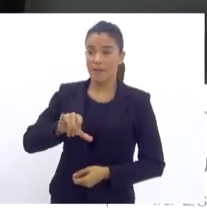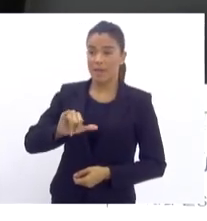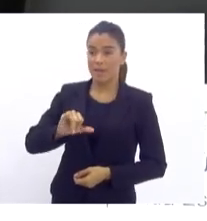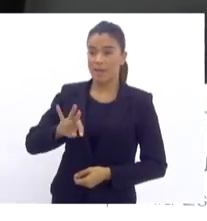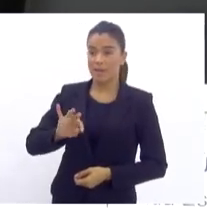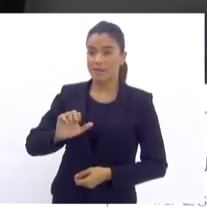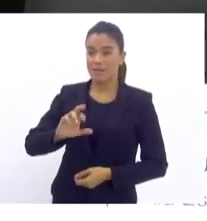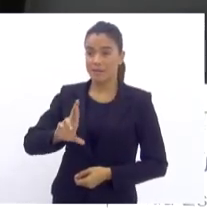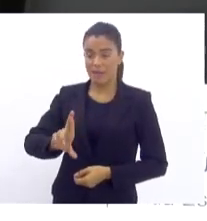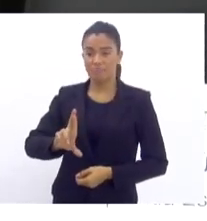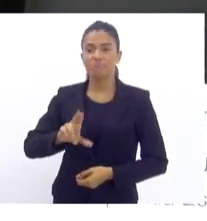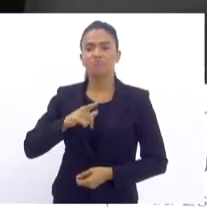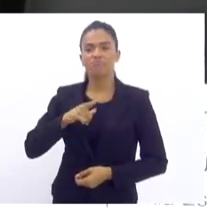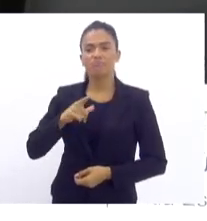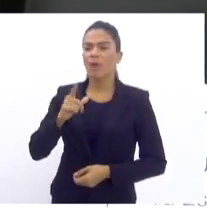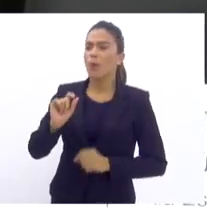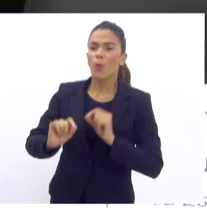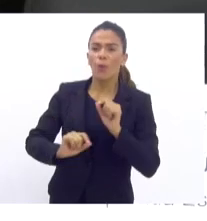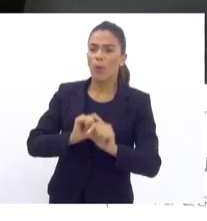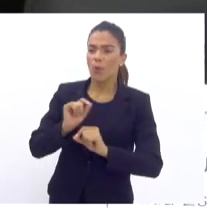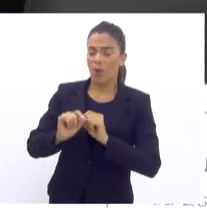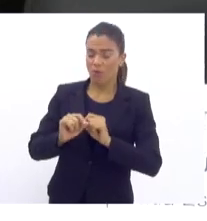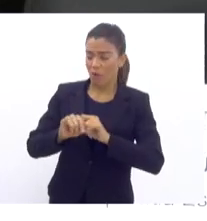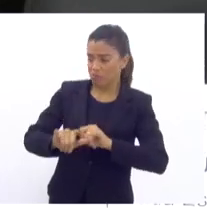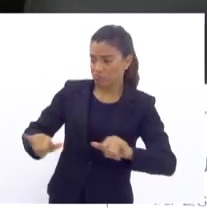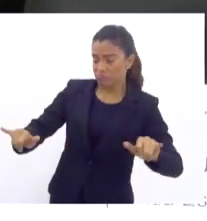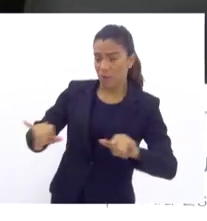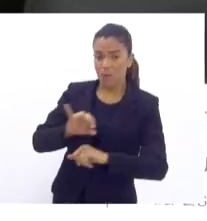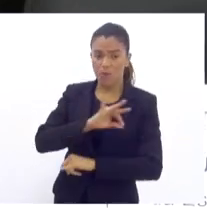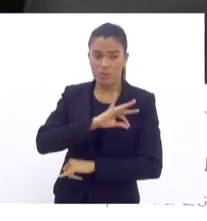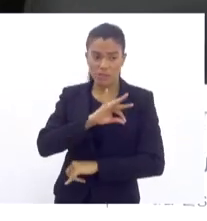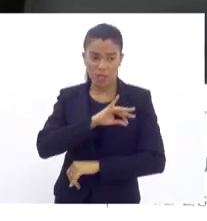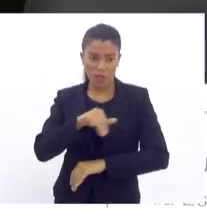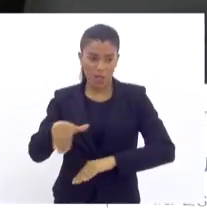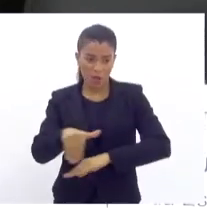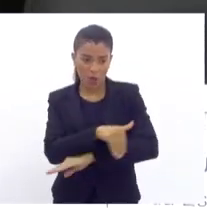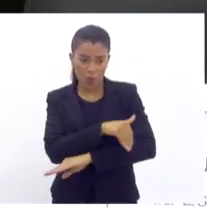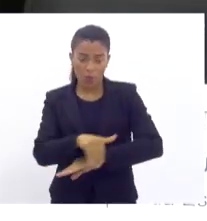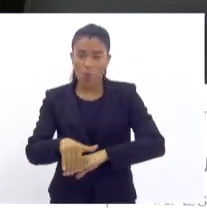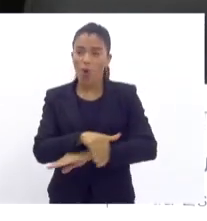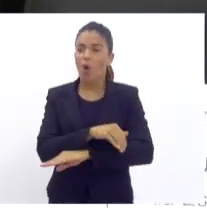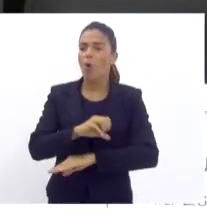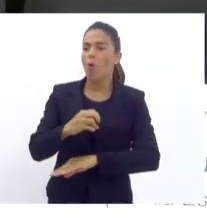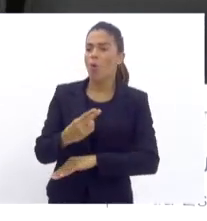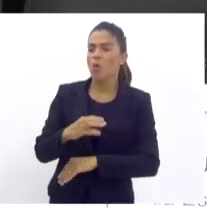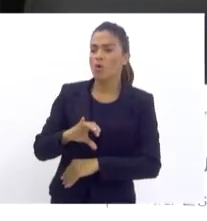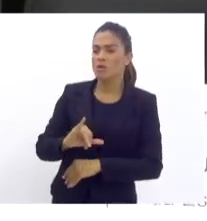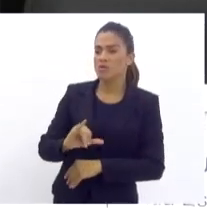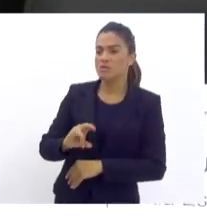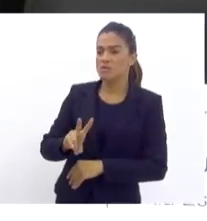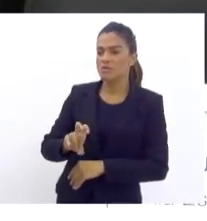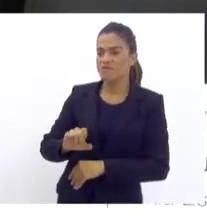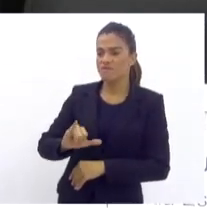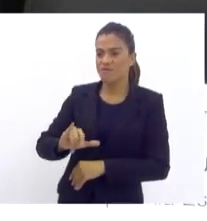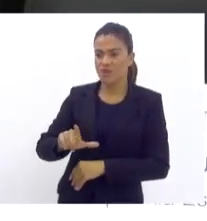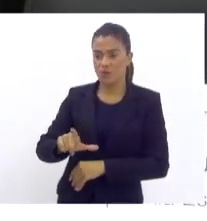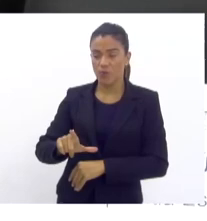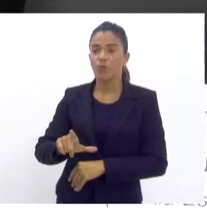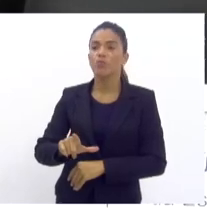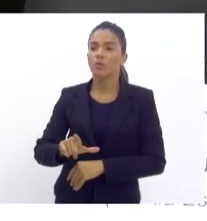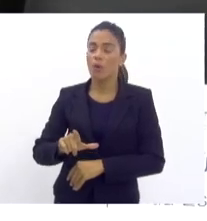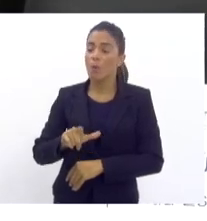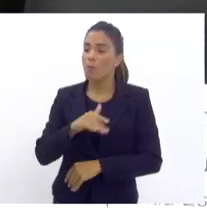coisa, vou mandar uma mensagem para todos os policiais aqui que estão na rua, tanto militar como policial civil, gente. gente,